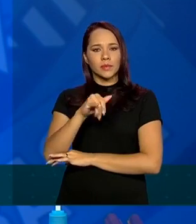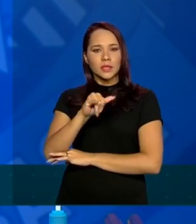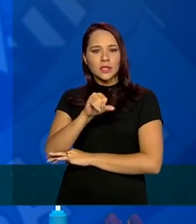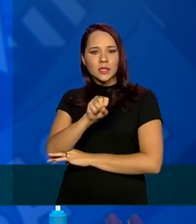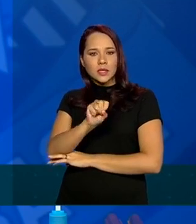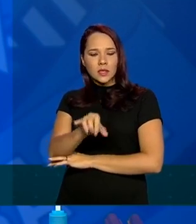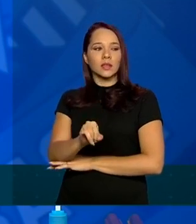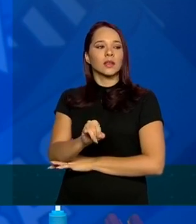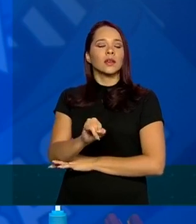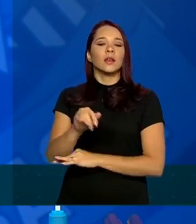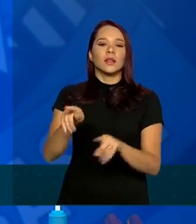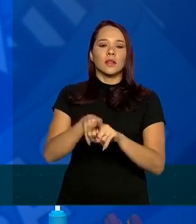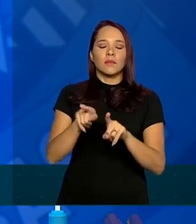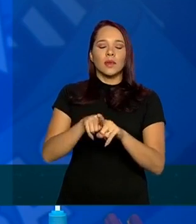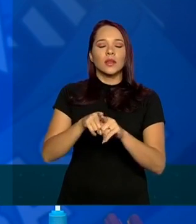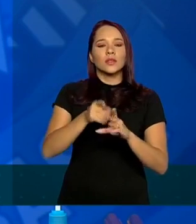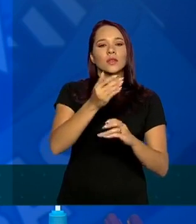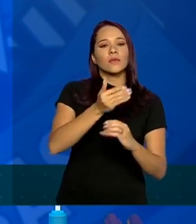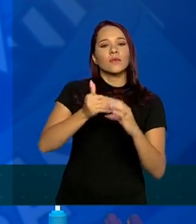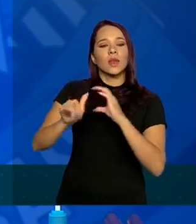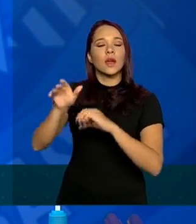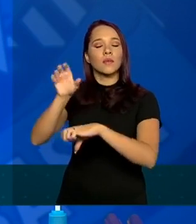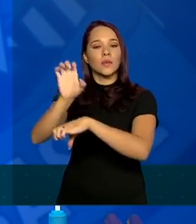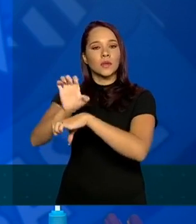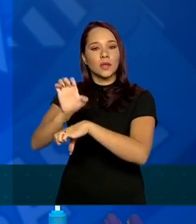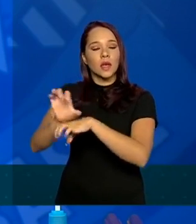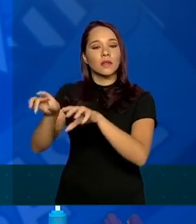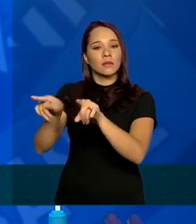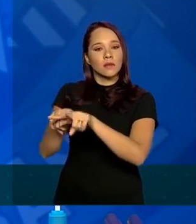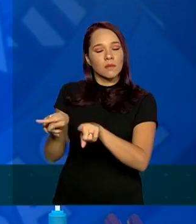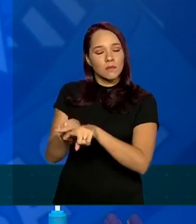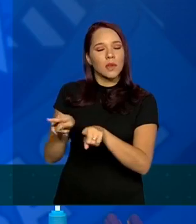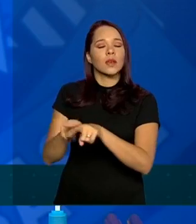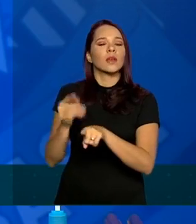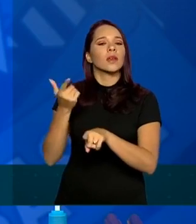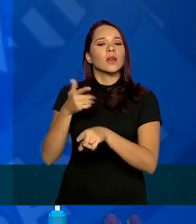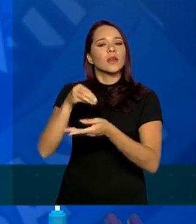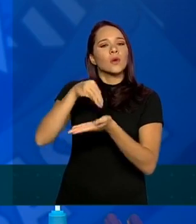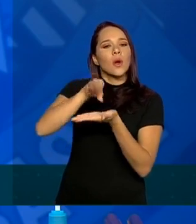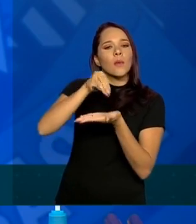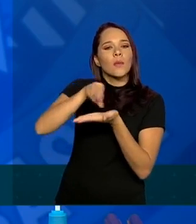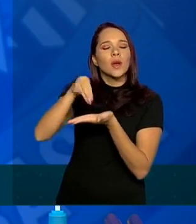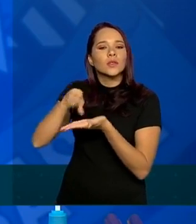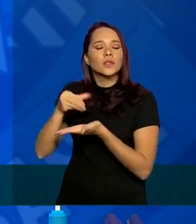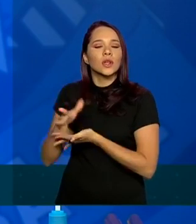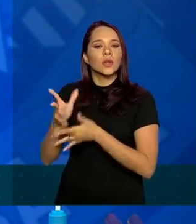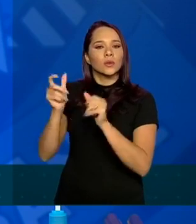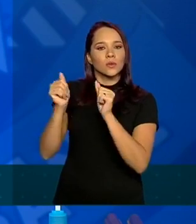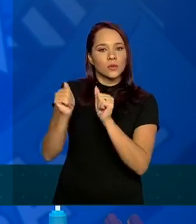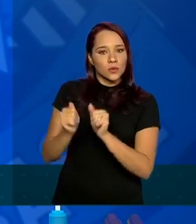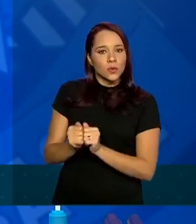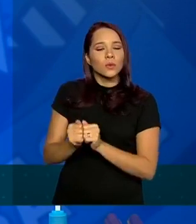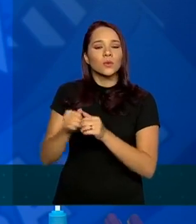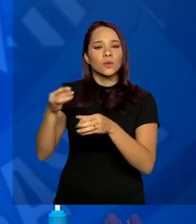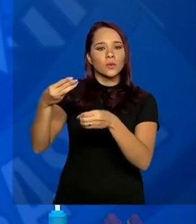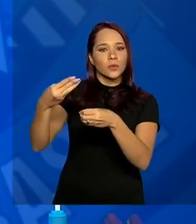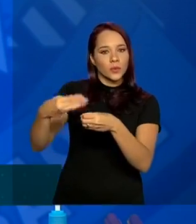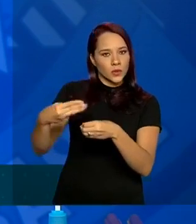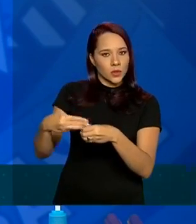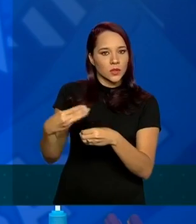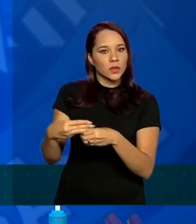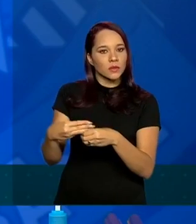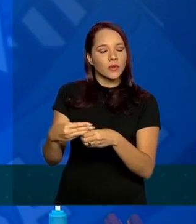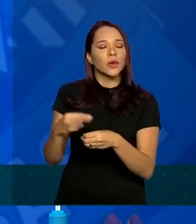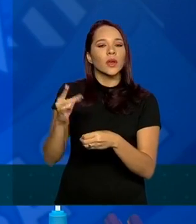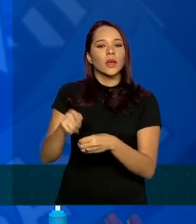de encaminhar para os estados também, compartilhando com os municípios